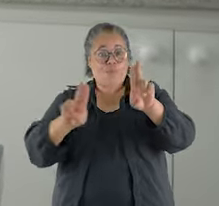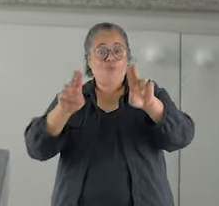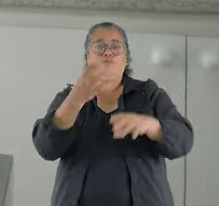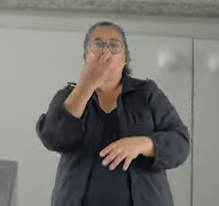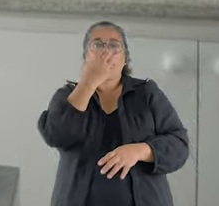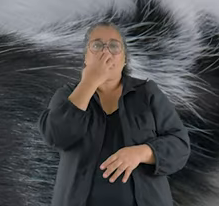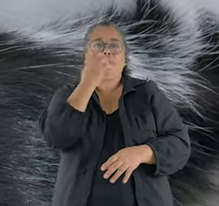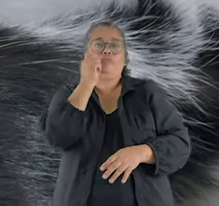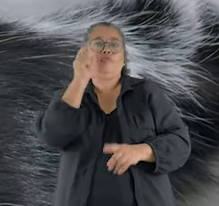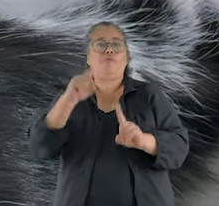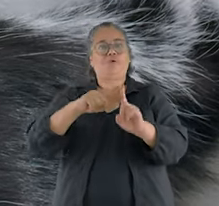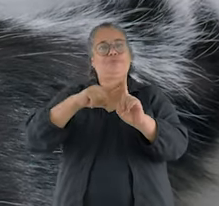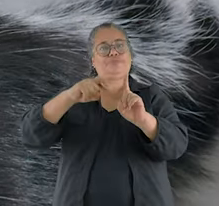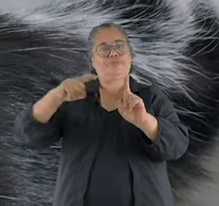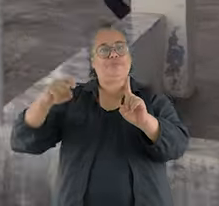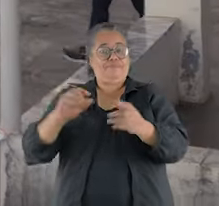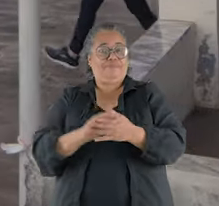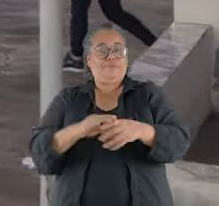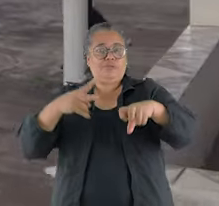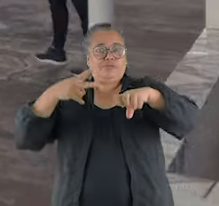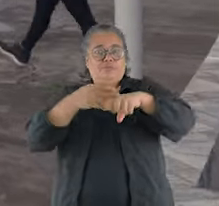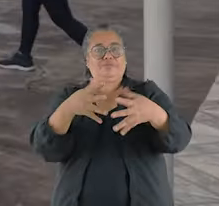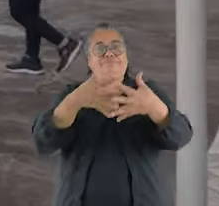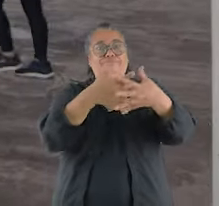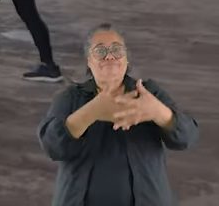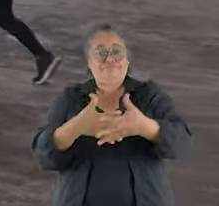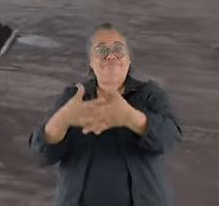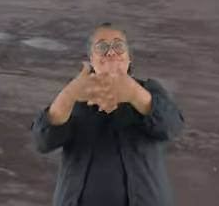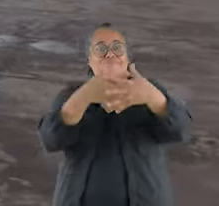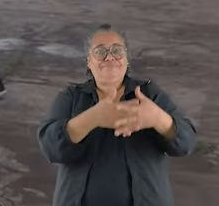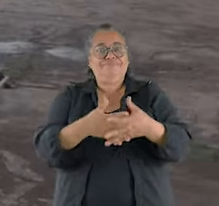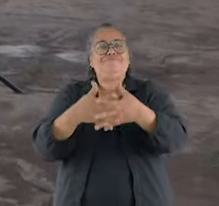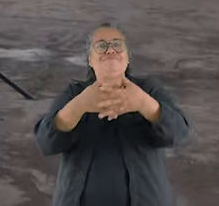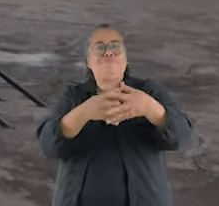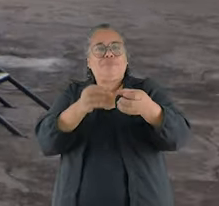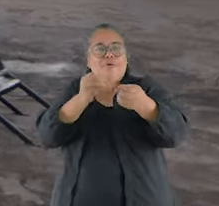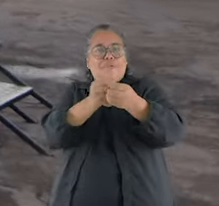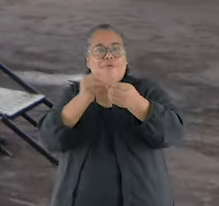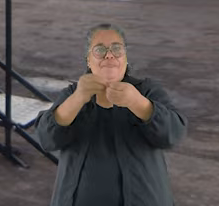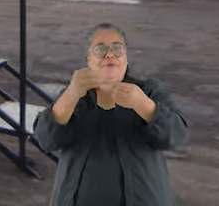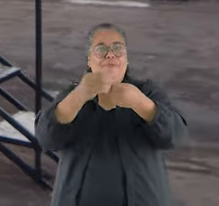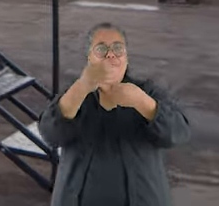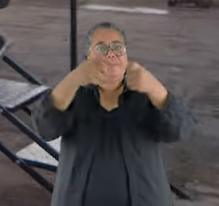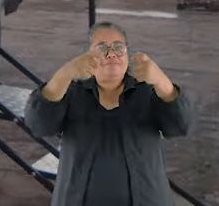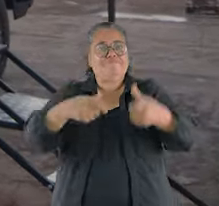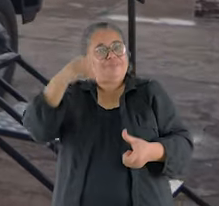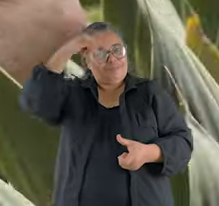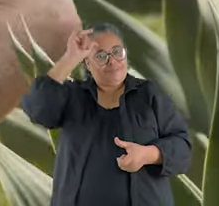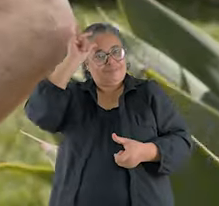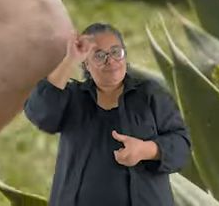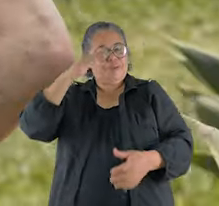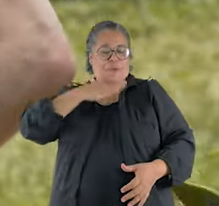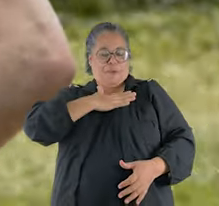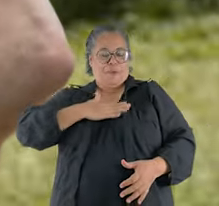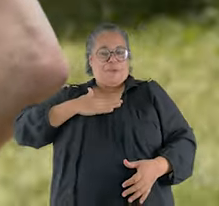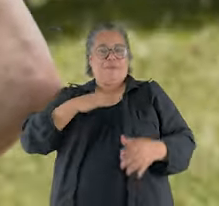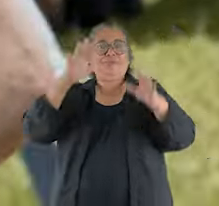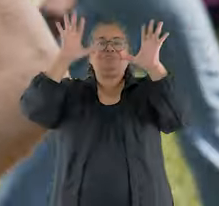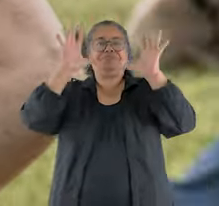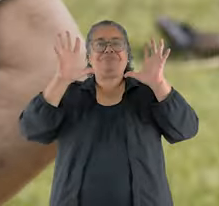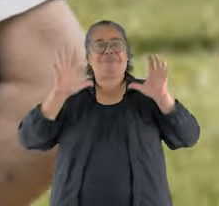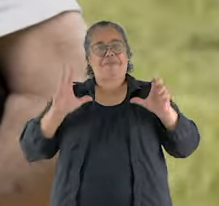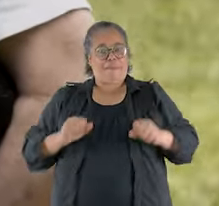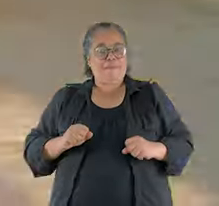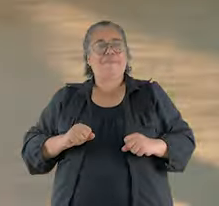UFO para animais vítimas de maus tratos. E castra móvel itinerante e nos distritos e comunidades rurais da cidade. Tudo pelo bem